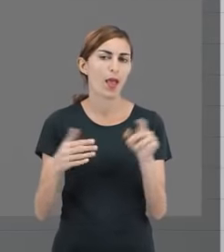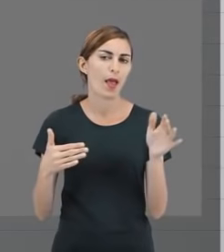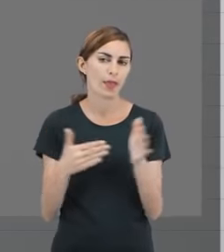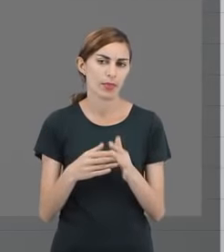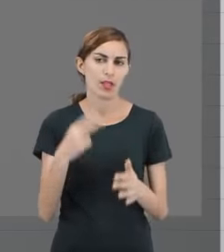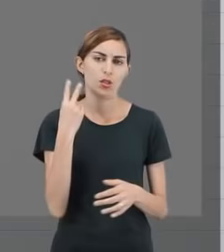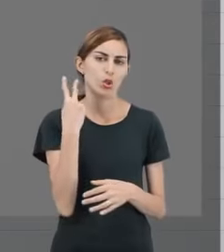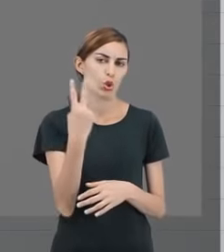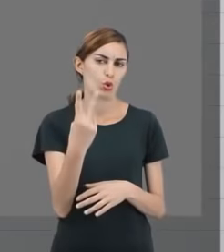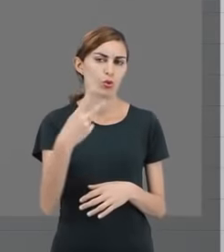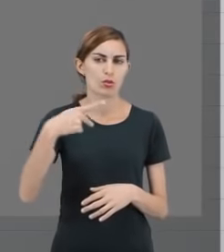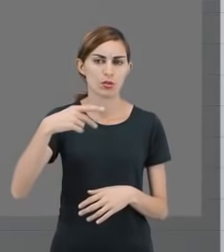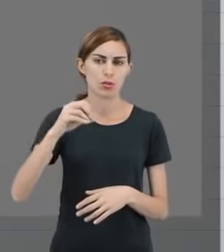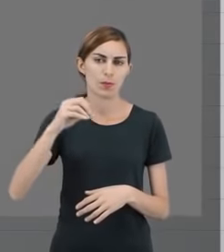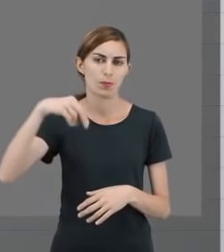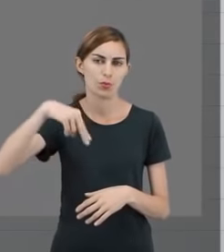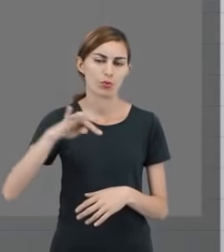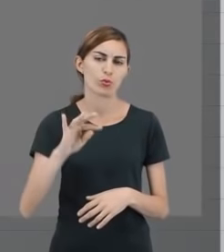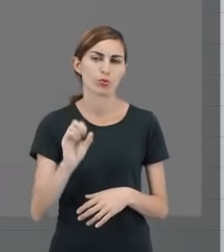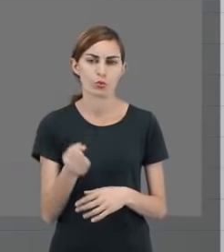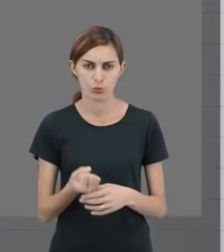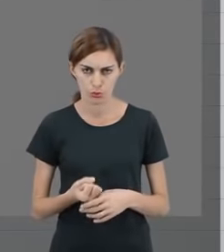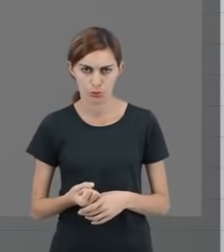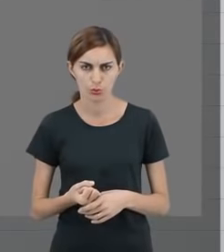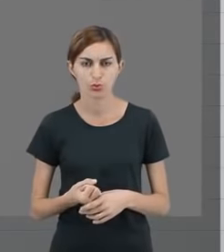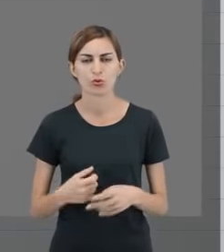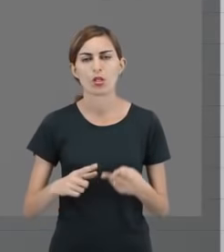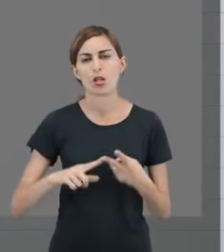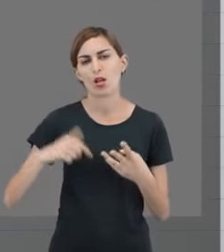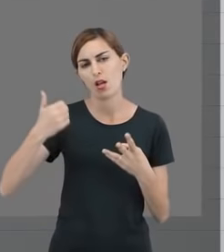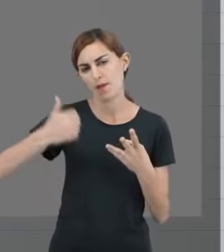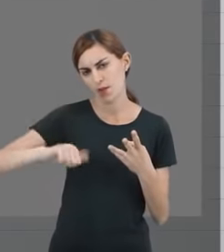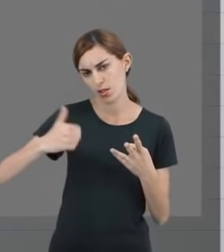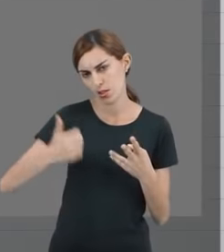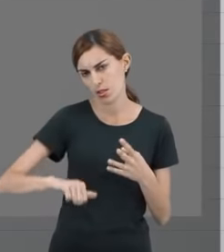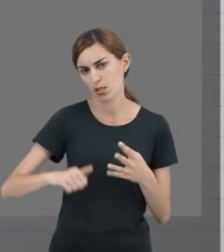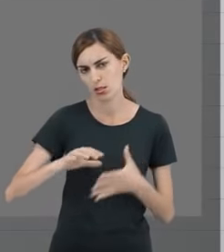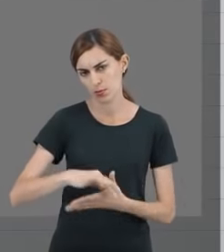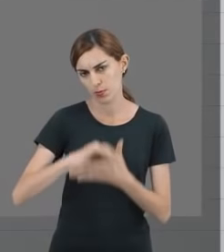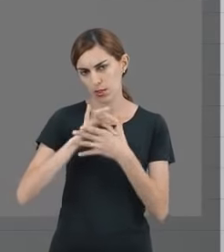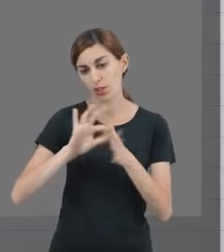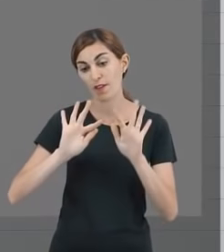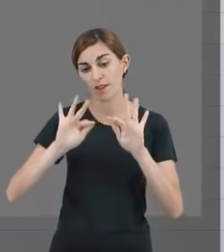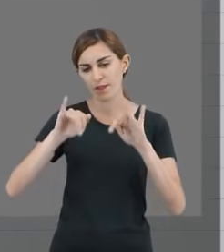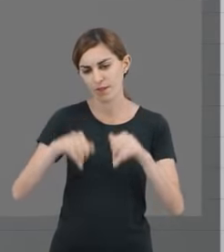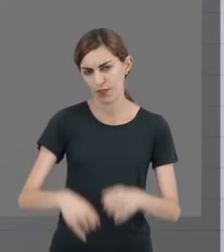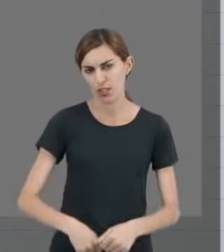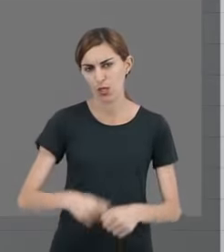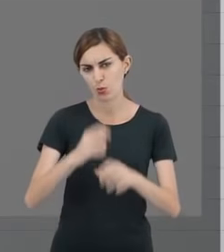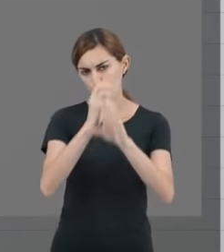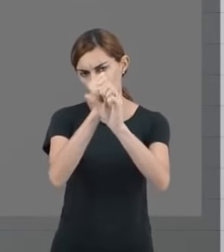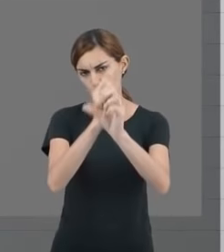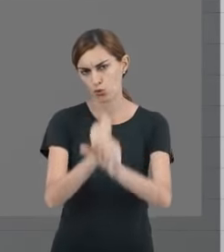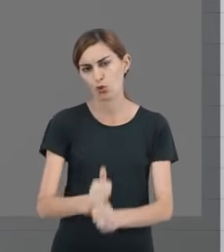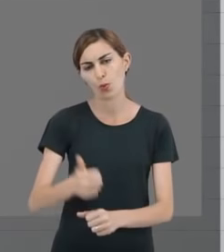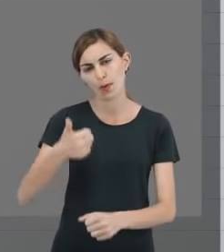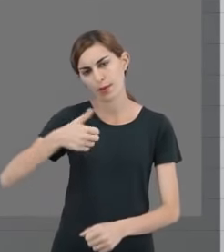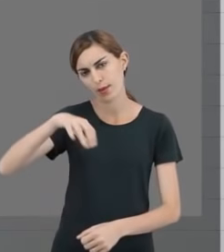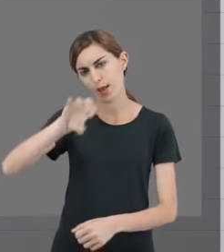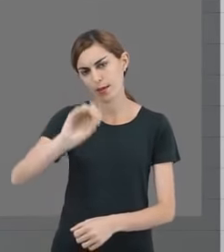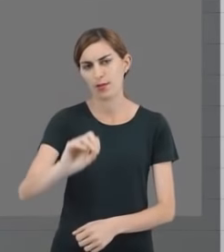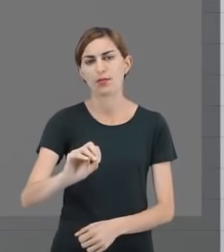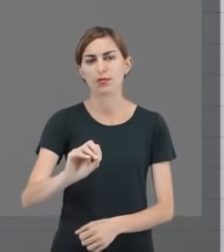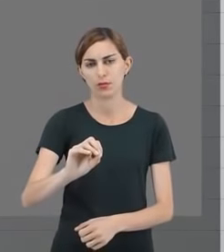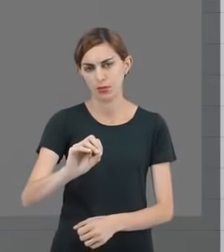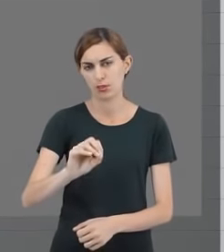dois pontos. E só na avaliação presencial, ao final do módulo, você completa os dez pontos, porque ela